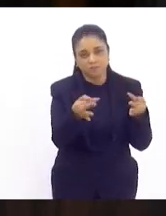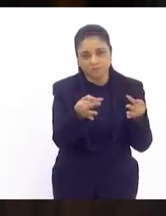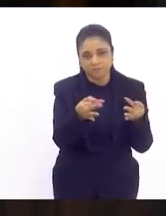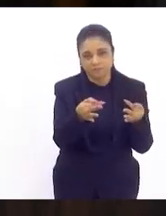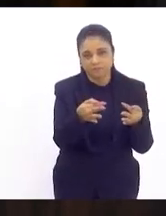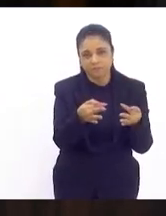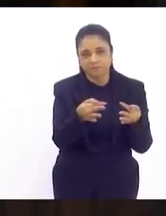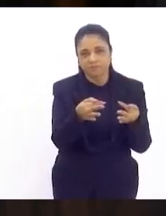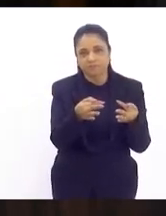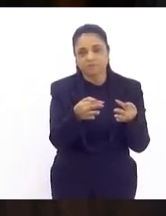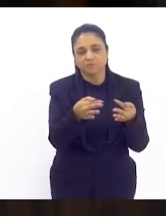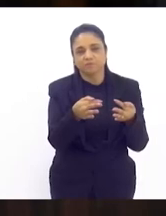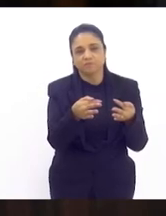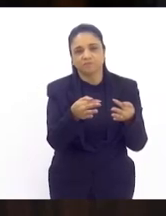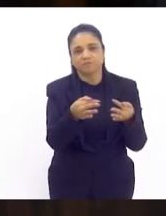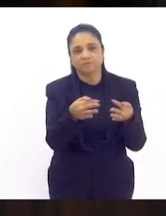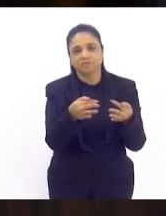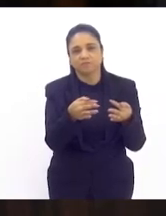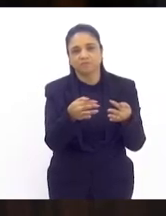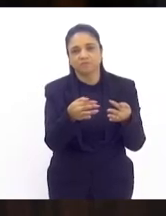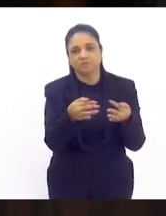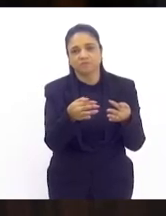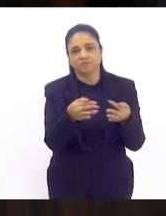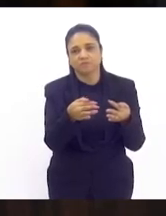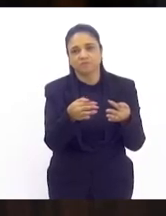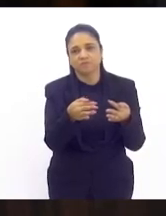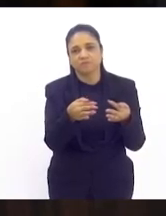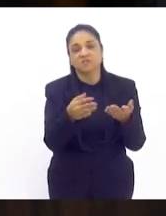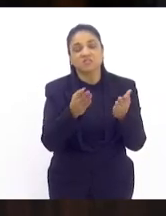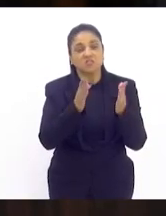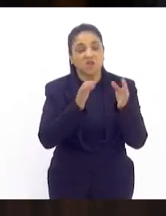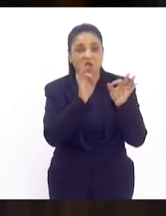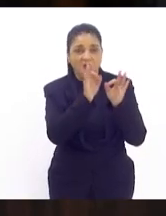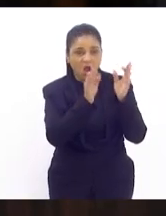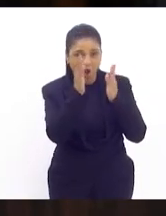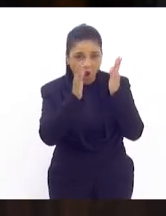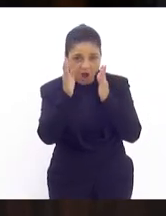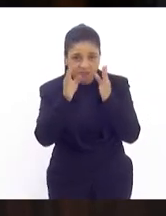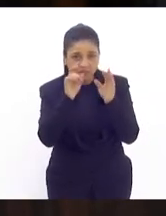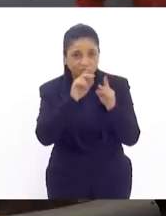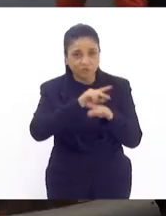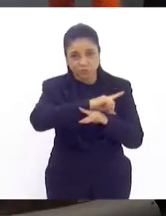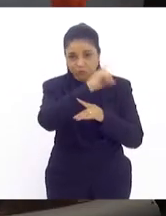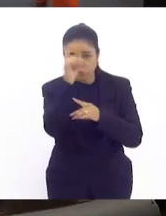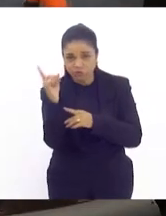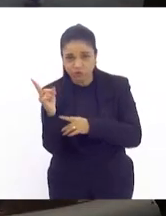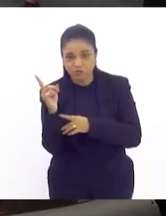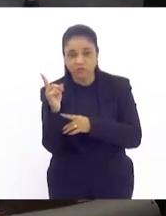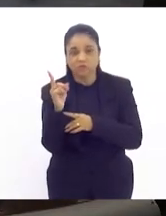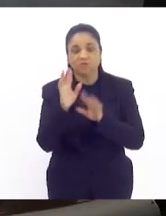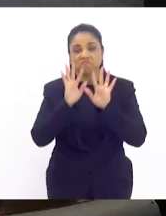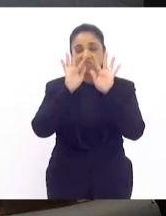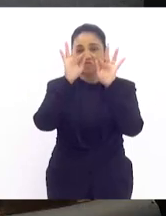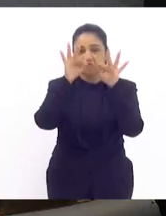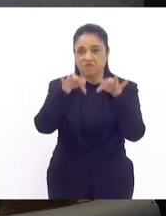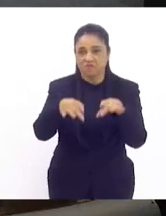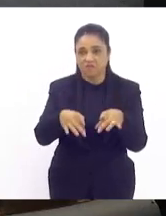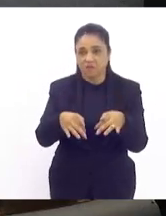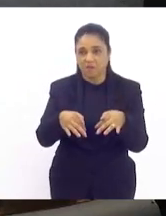mais funcionar na hora do dia passamos o expediente final